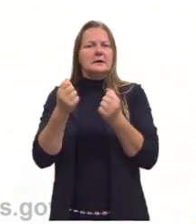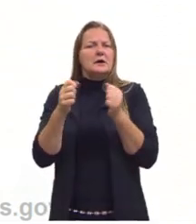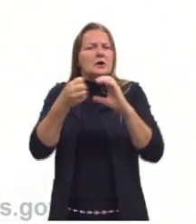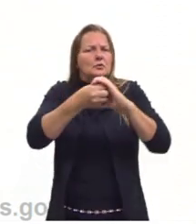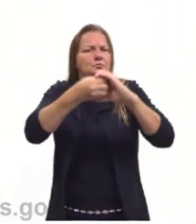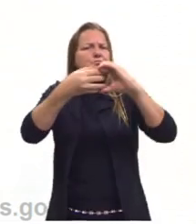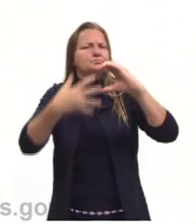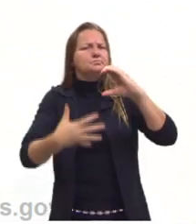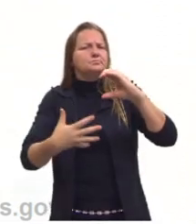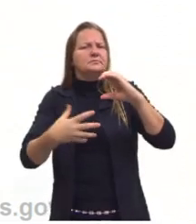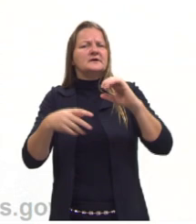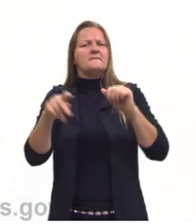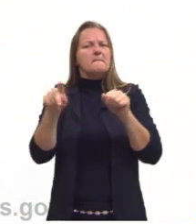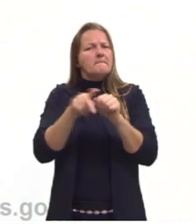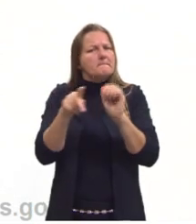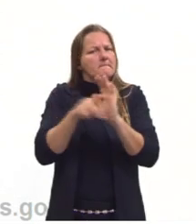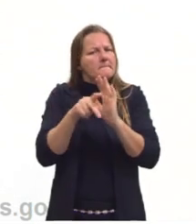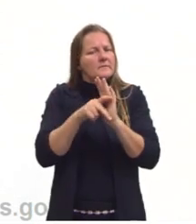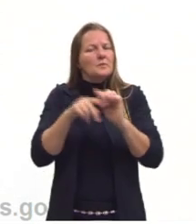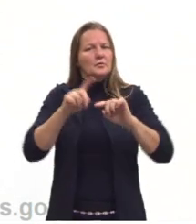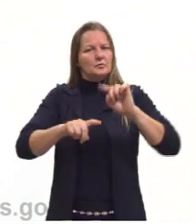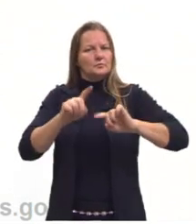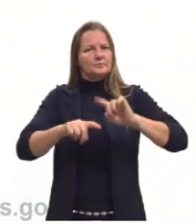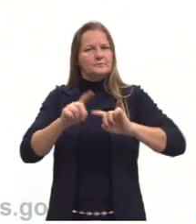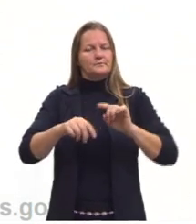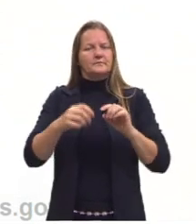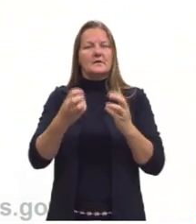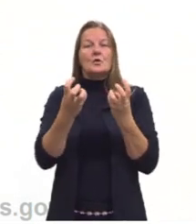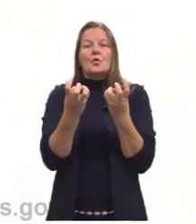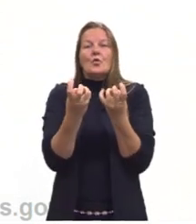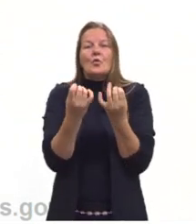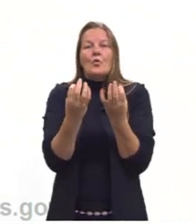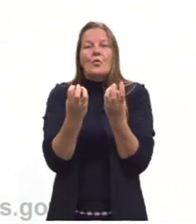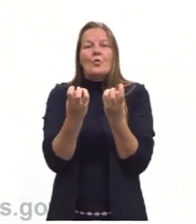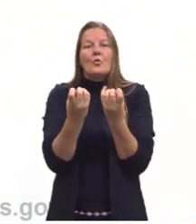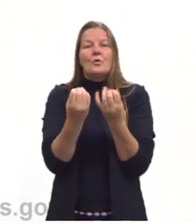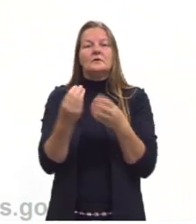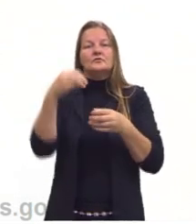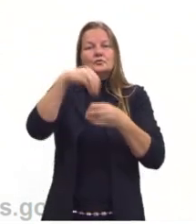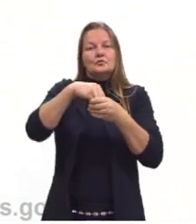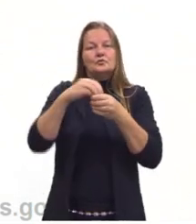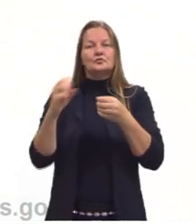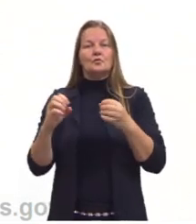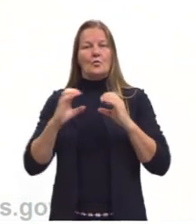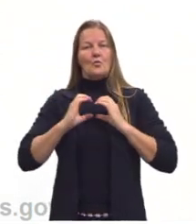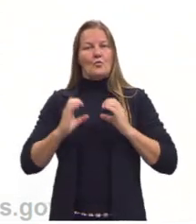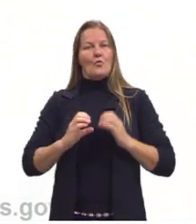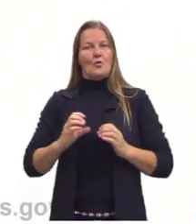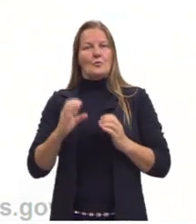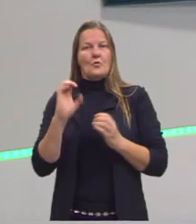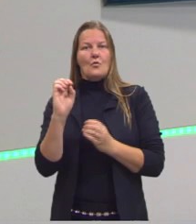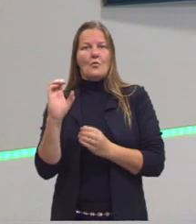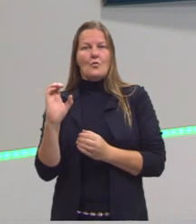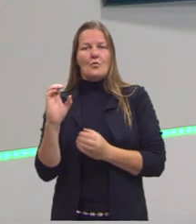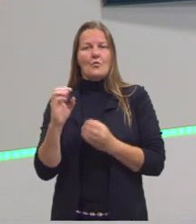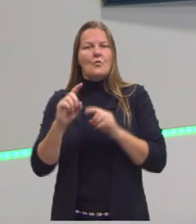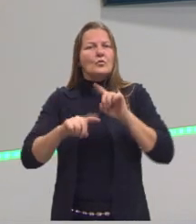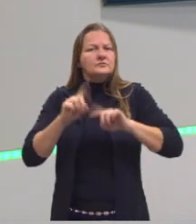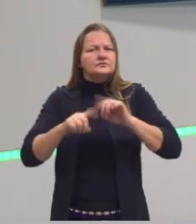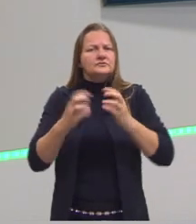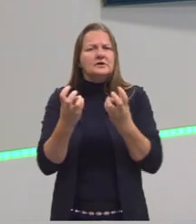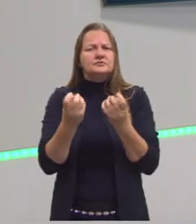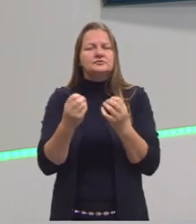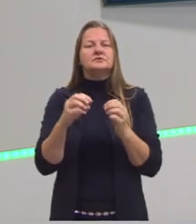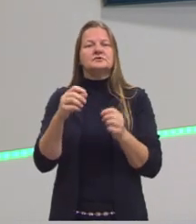físicas da matéria. Pode ser entendida como a quantidade de matéria que compõe um corpo. A gente já falou um pouquinho sobre massa,